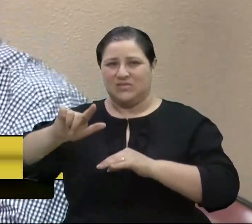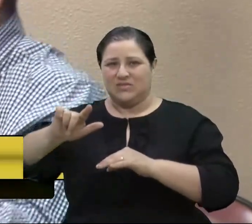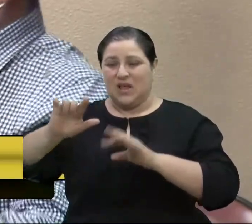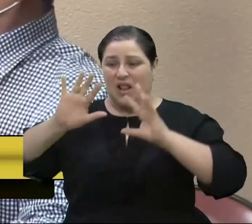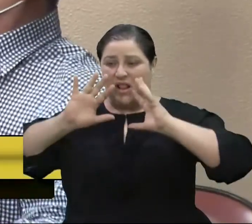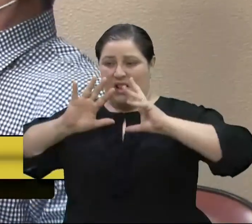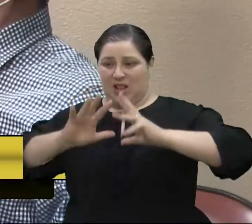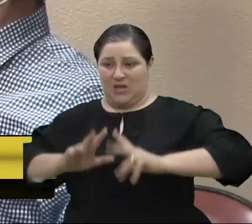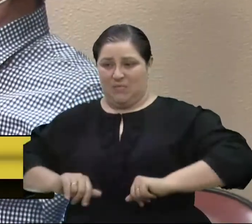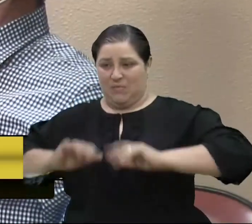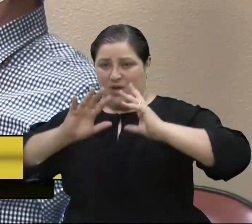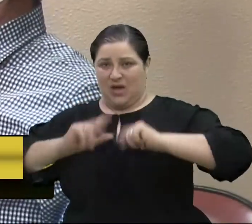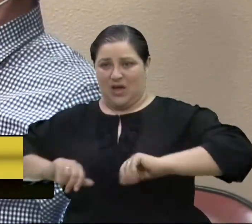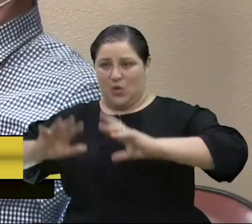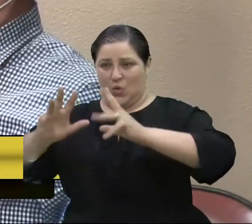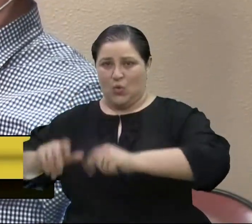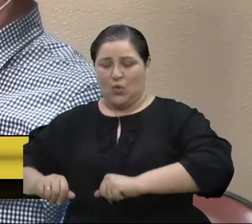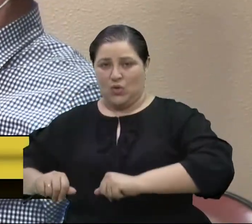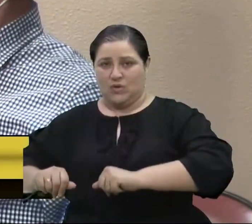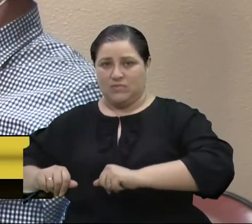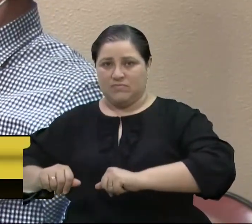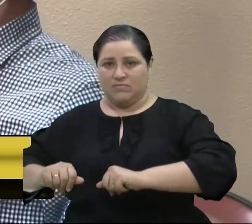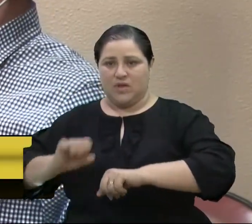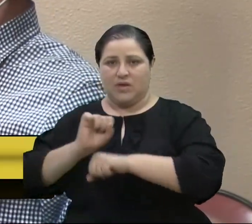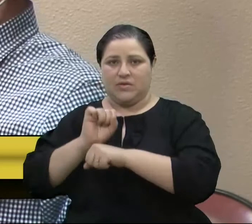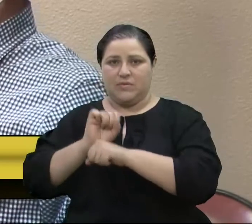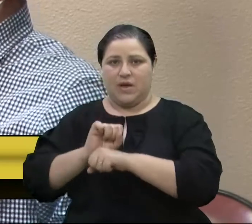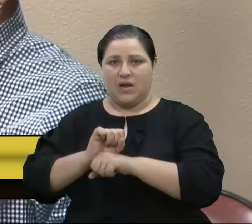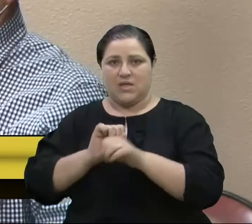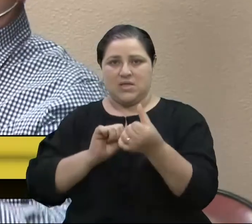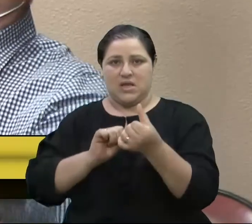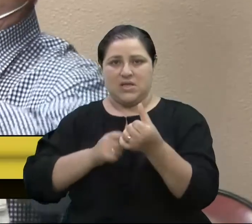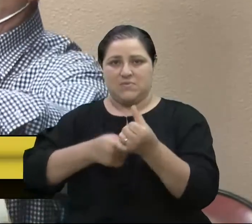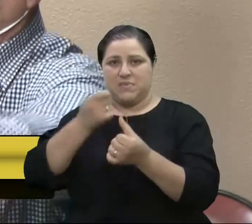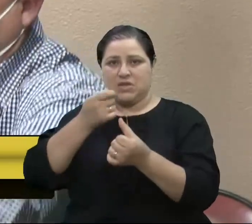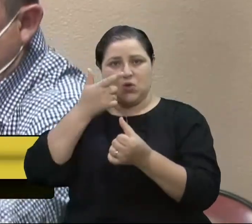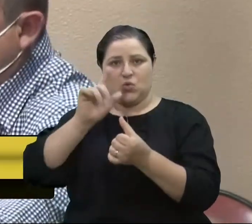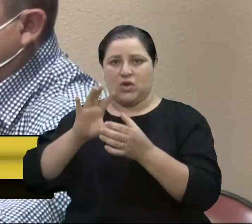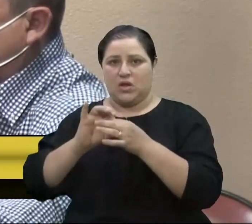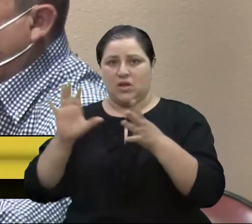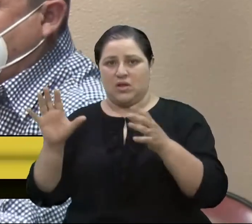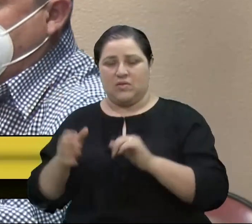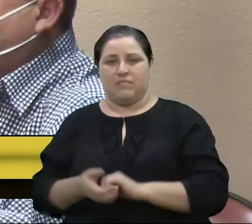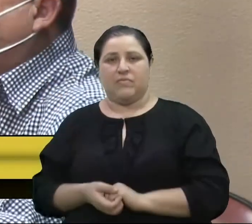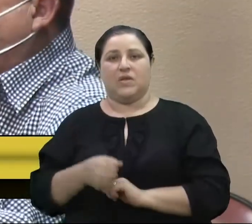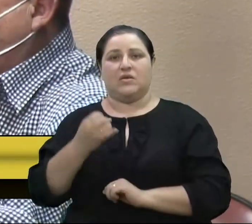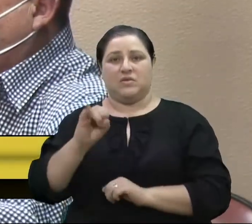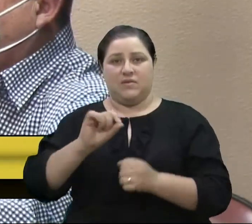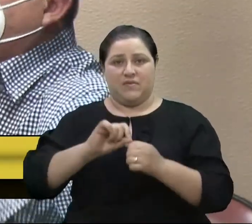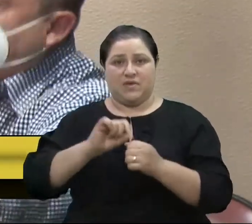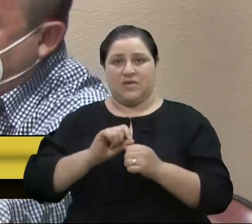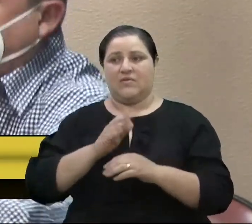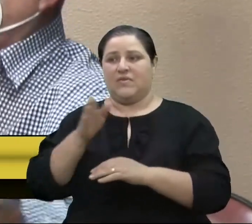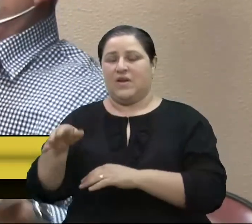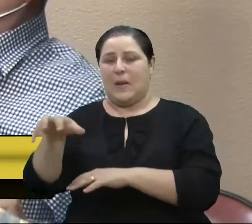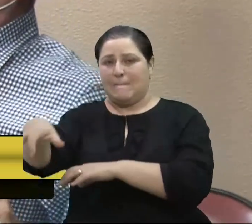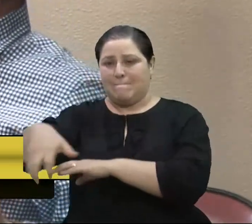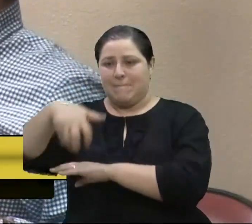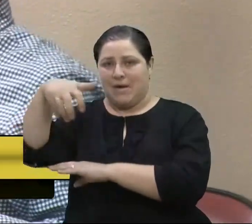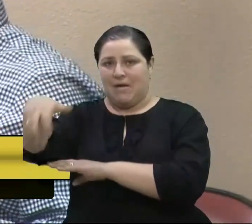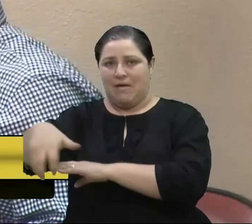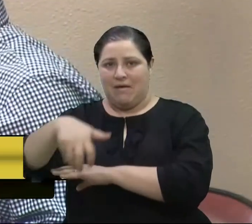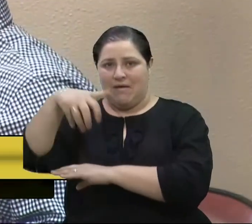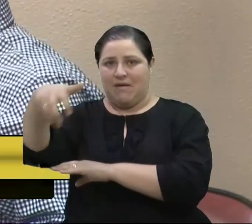Seis meses ainda não conseguiu a liberação. Agora, você vai lá, bota uma máquina lá limpar, no dia seguinte